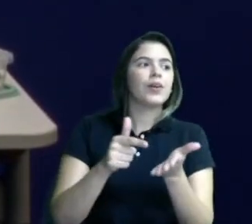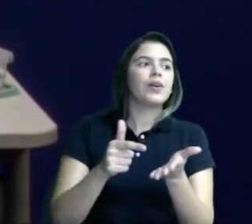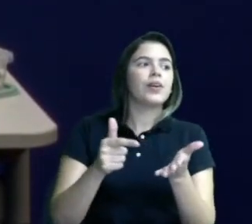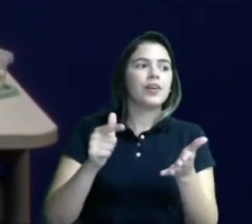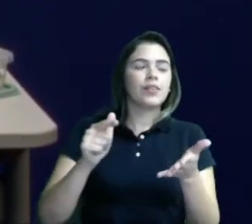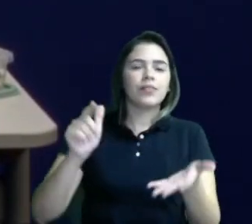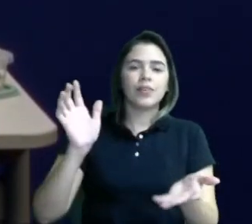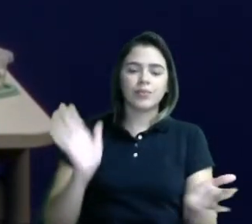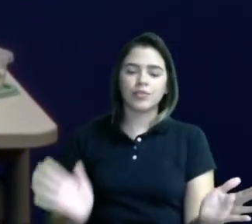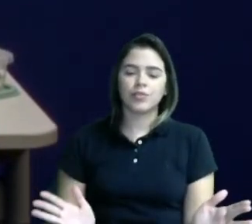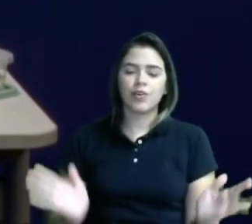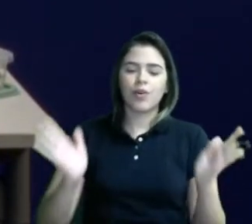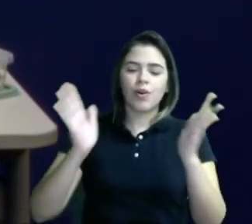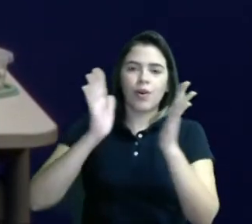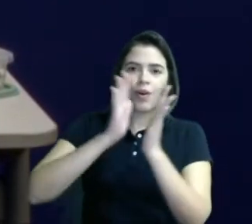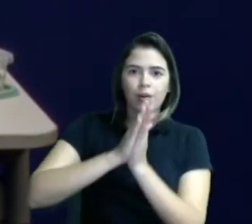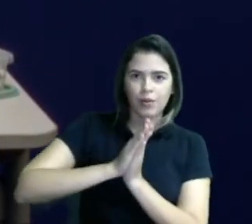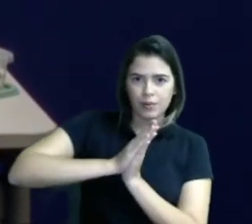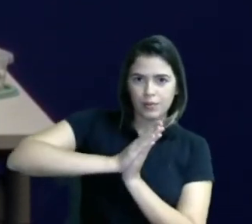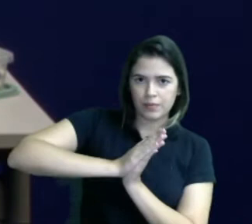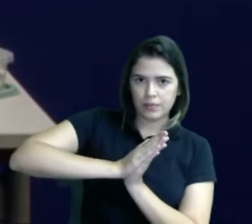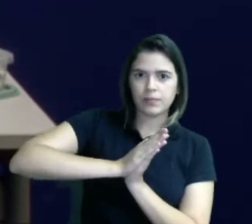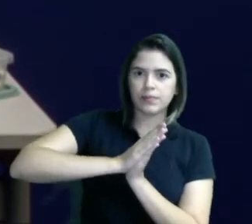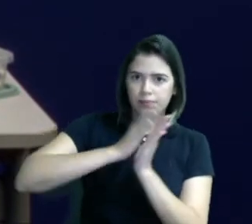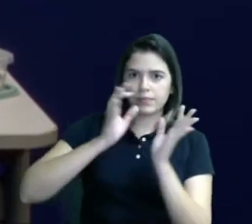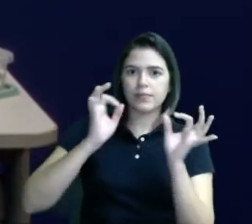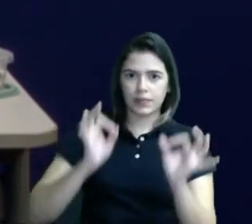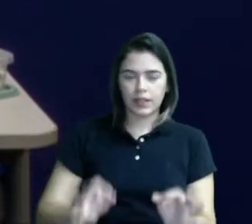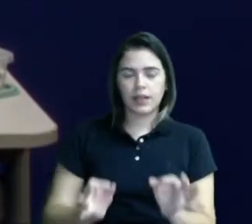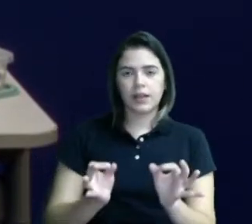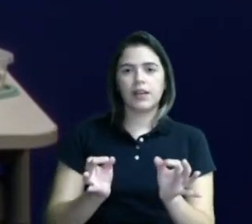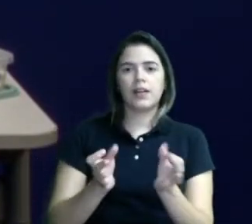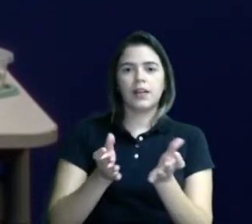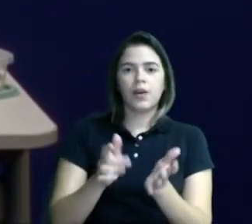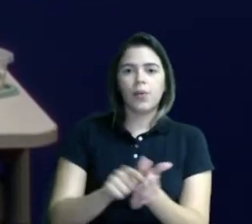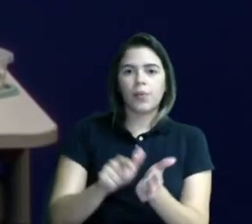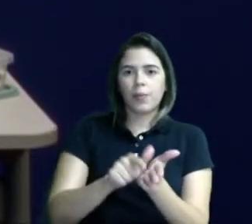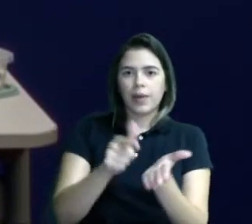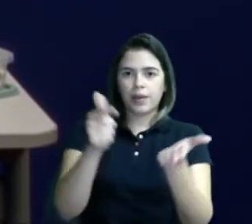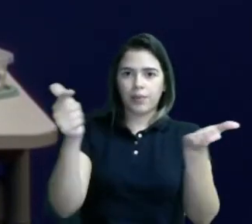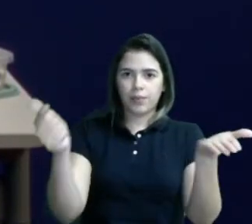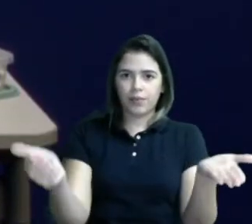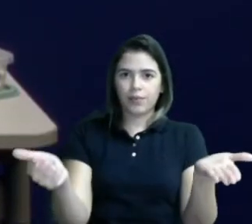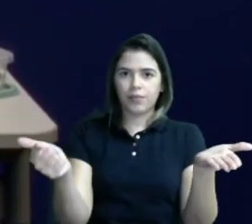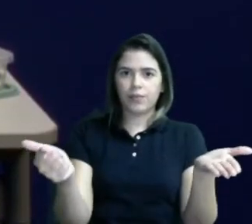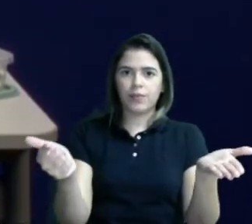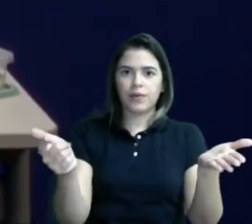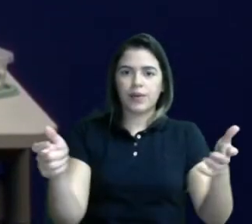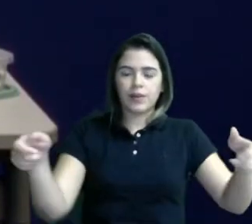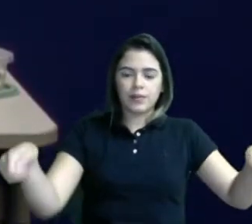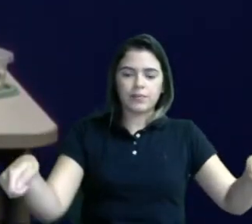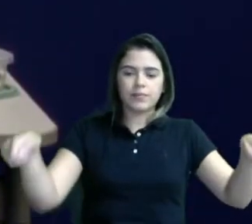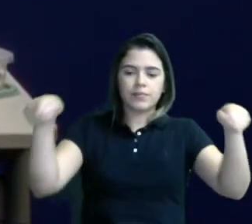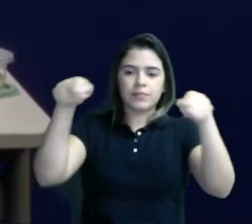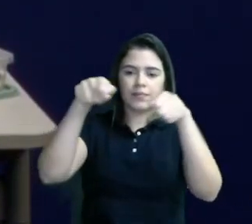no meio, tá certo? Para não ficar muito grande. Então, nós vamos dobrar, certo?